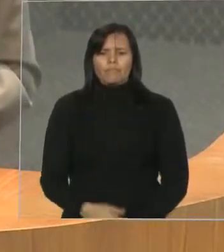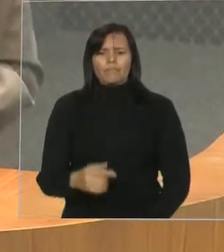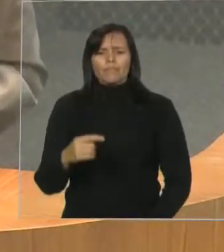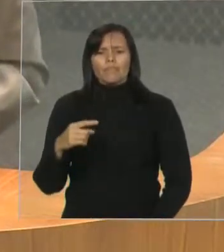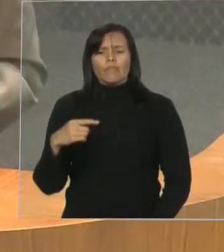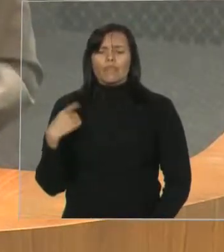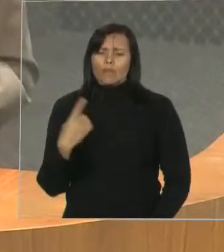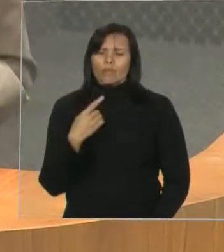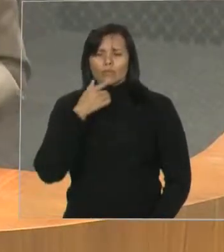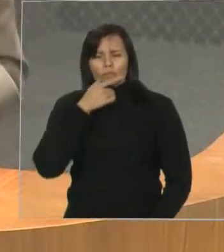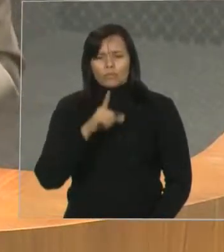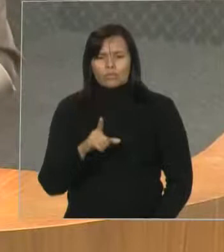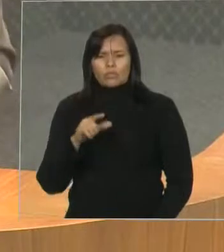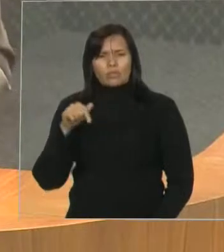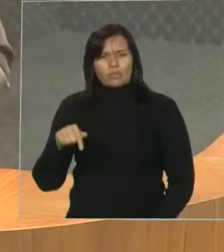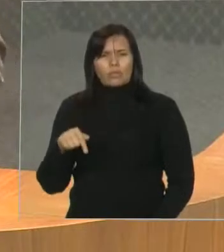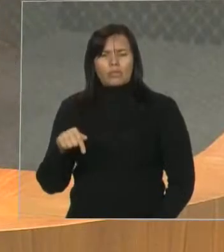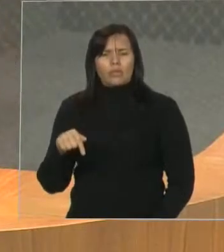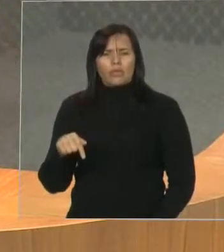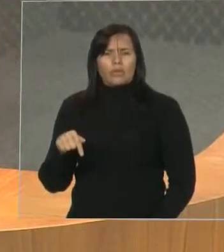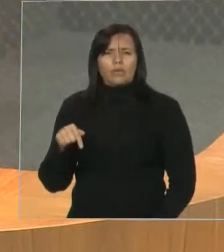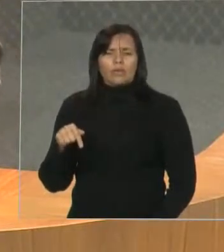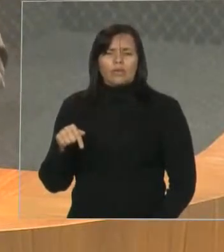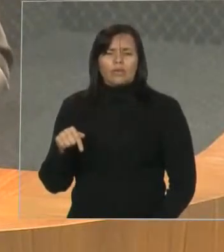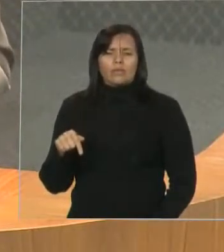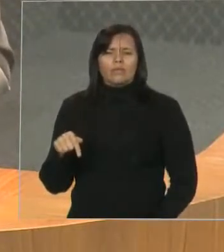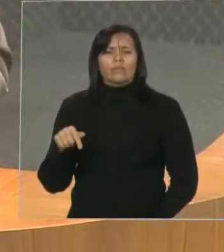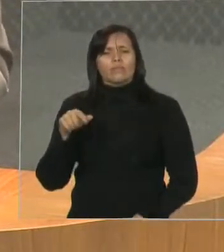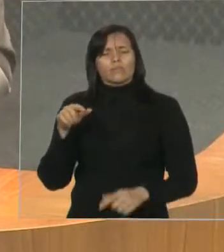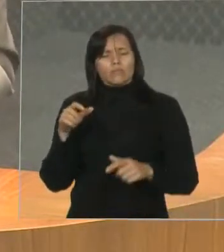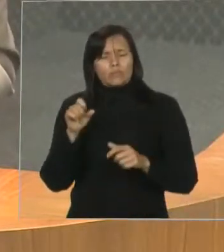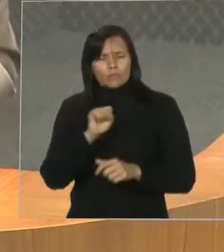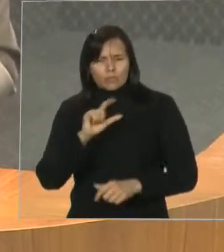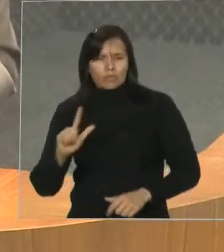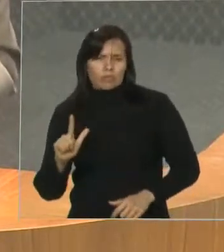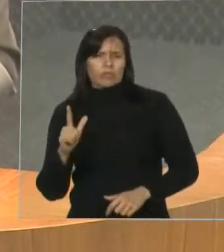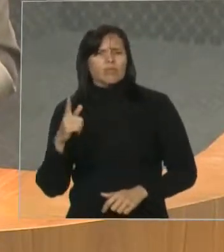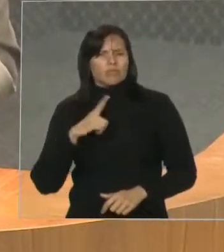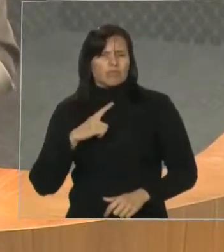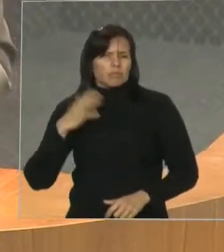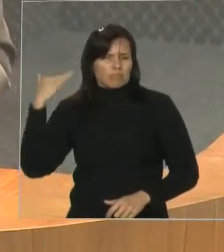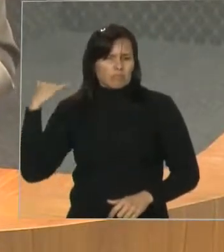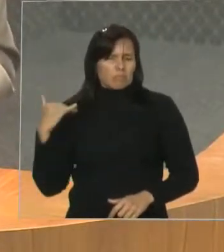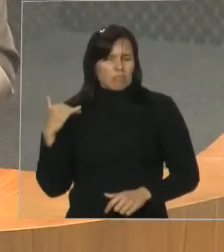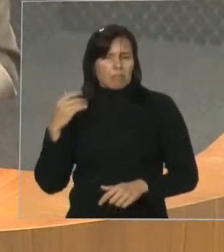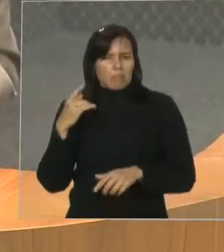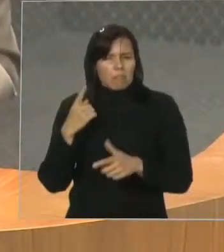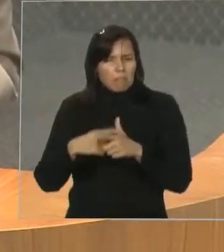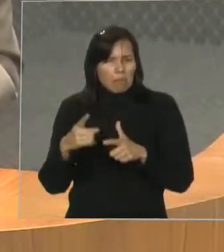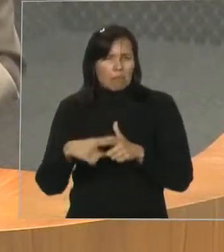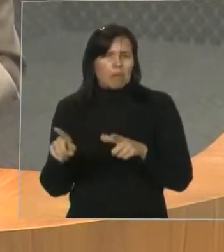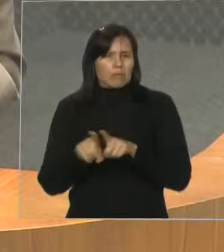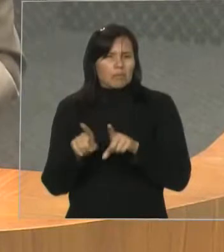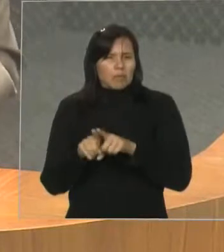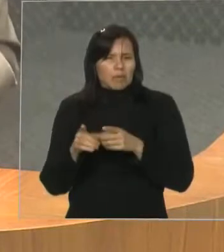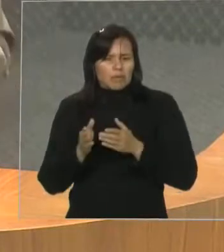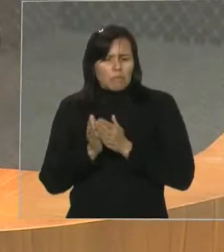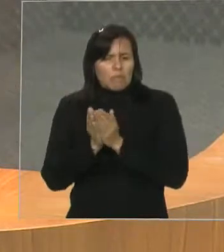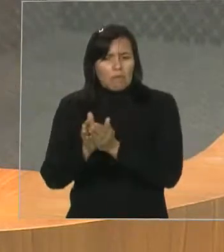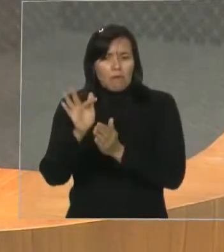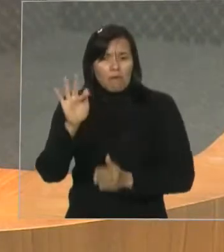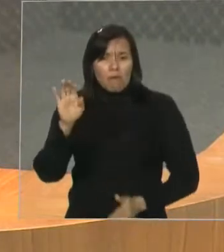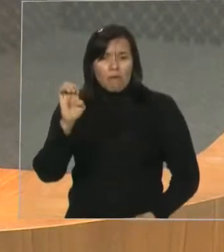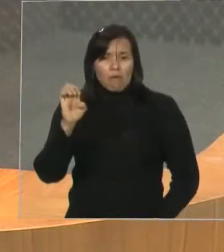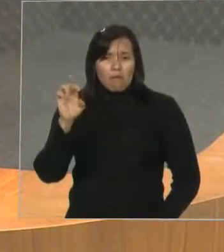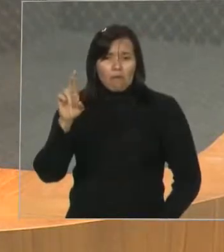todos os parlamentares estão unidos em torno desse mesmo objetivo. Nós precisamos melhorar porque todos nós trafegamos ali, utilizamos. O deputado